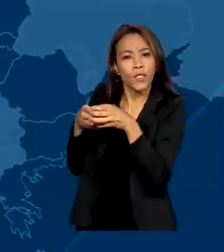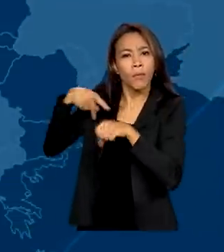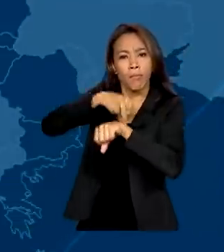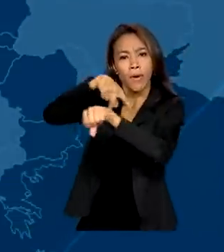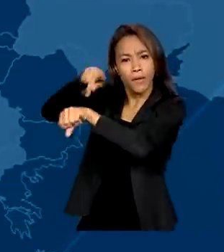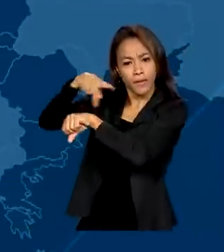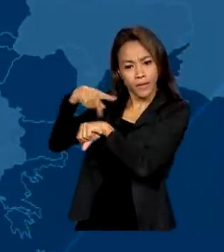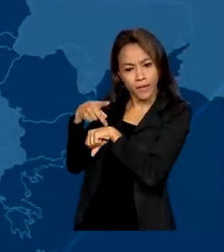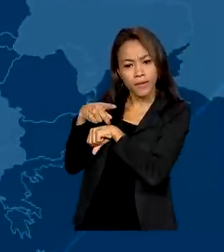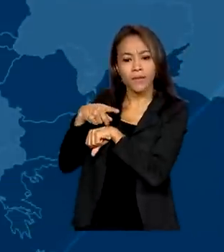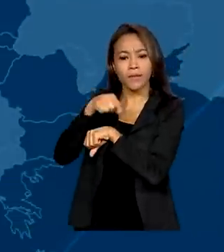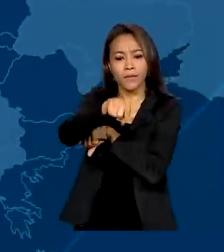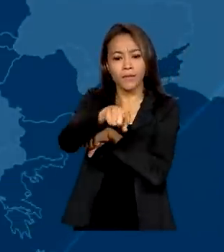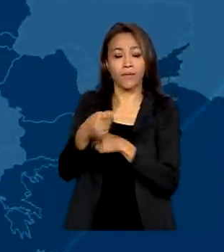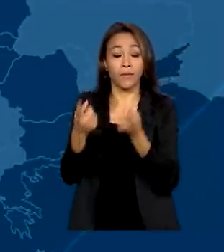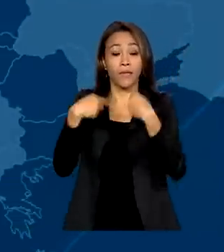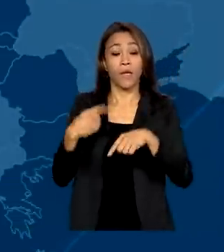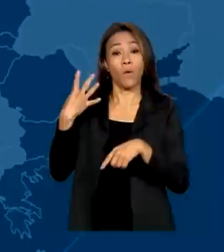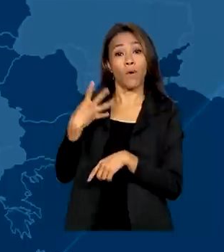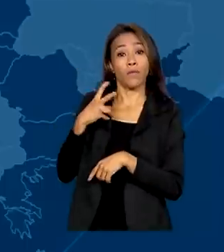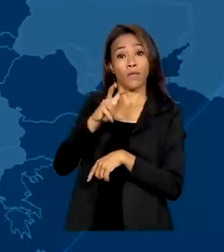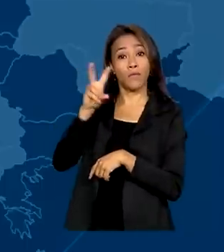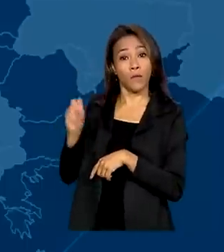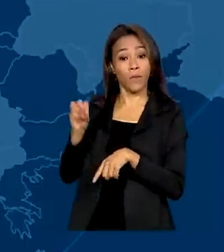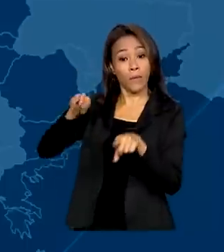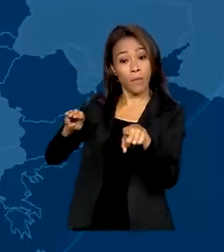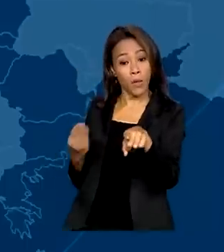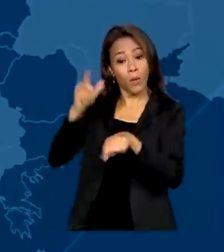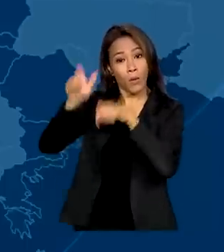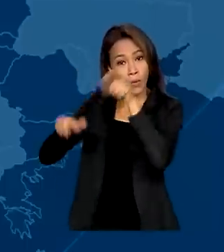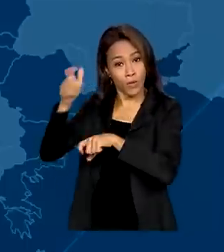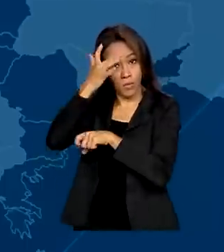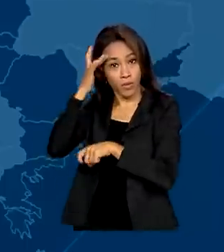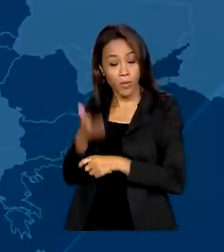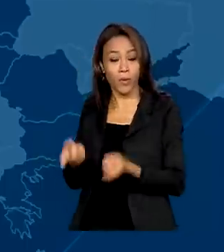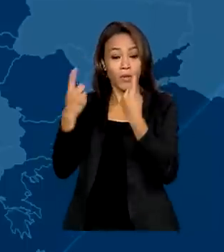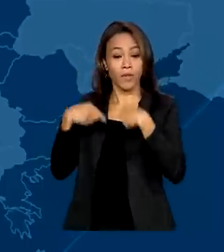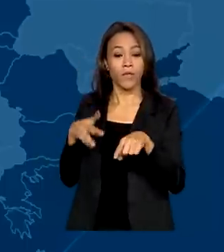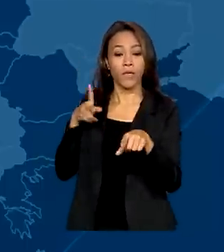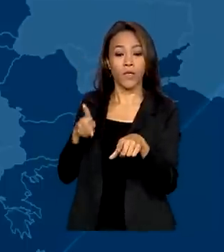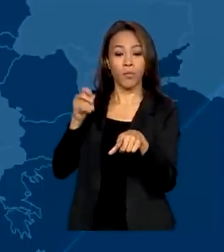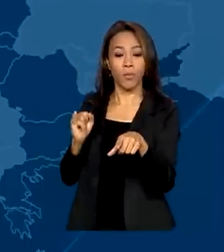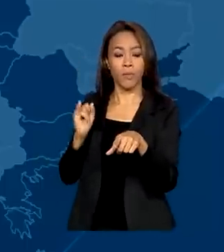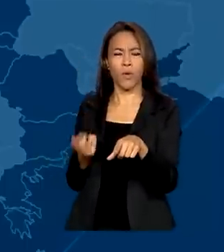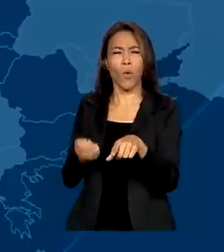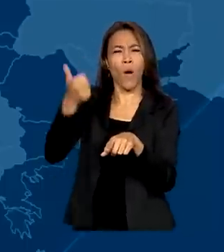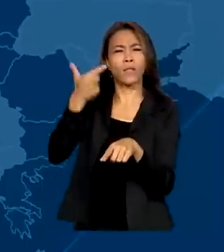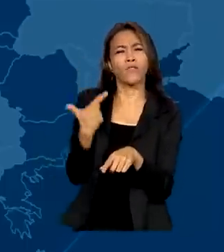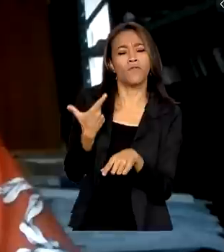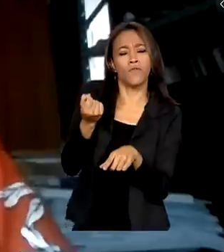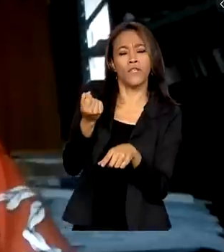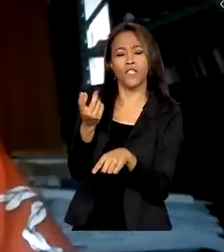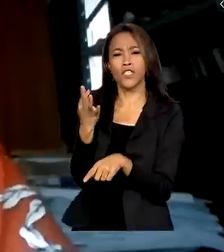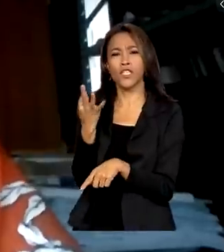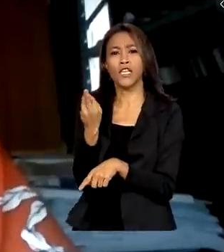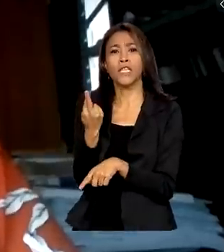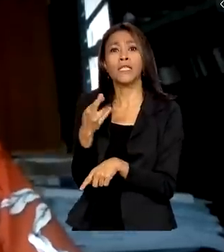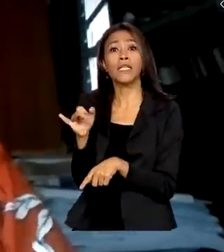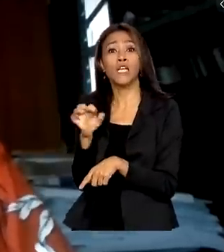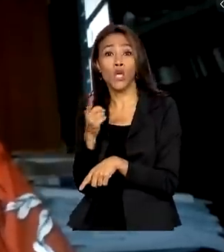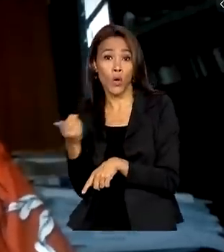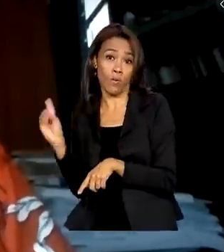450 milhões de habitantes e um PIB estimado em quase 20 trilhões de dólares. É muito